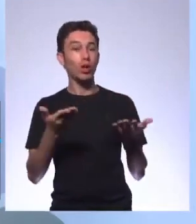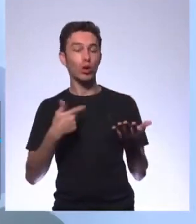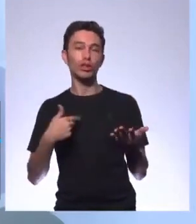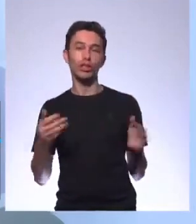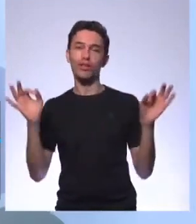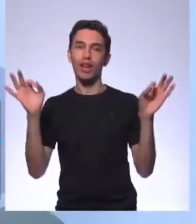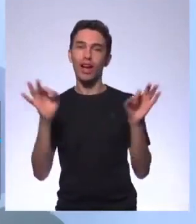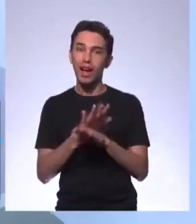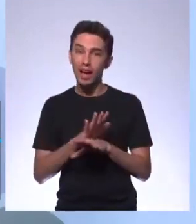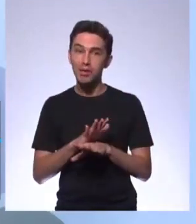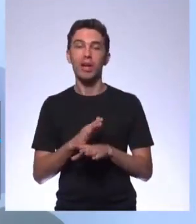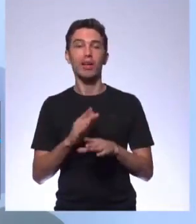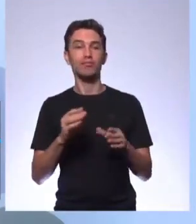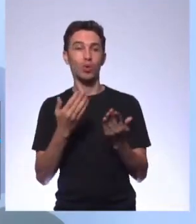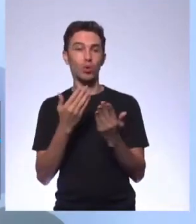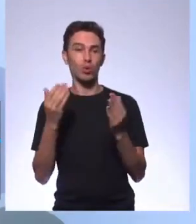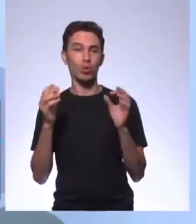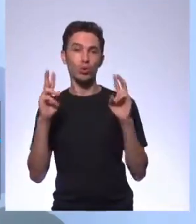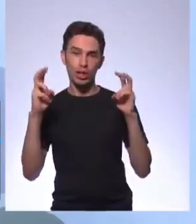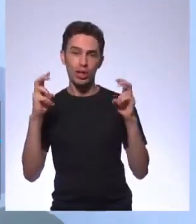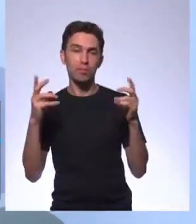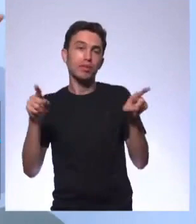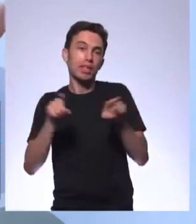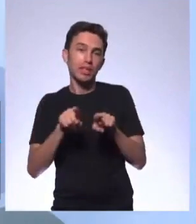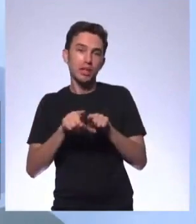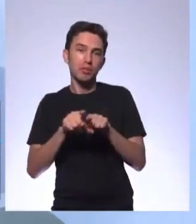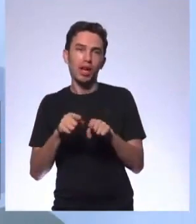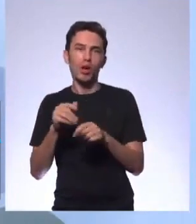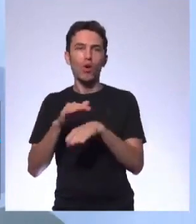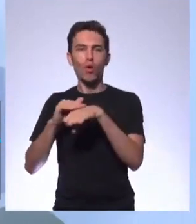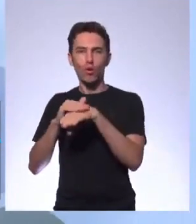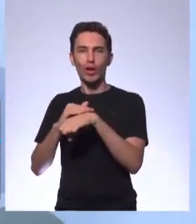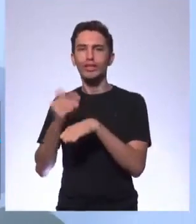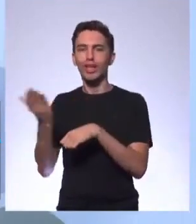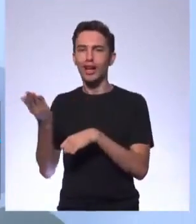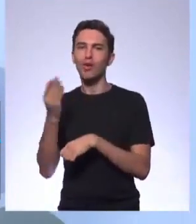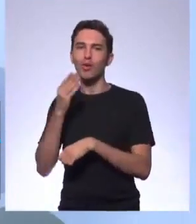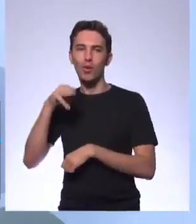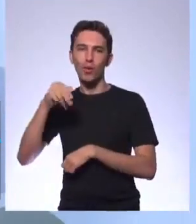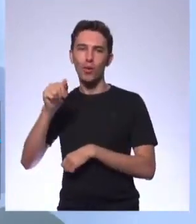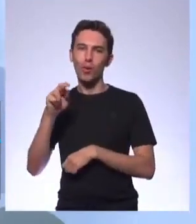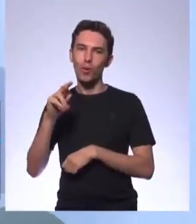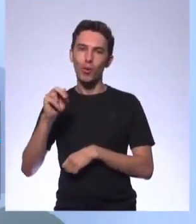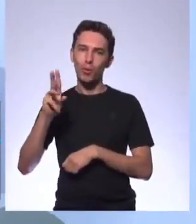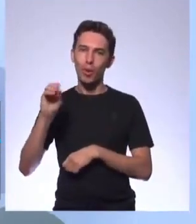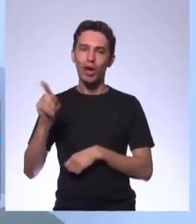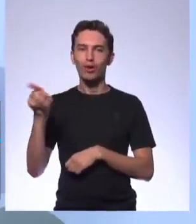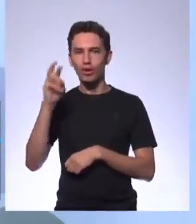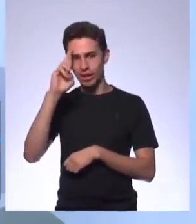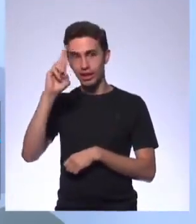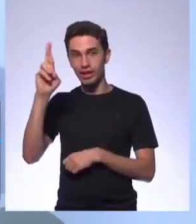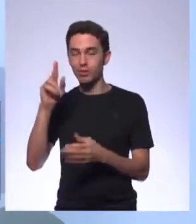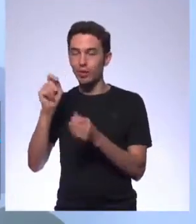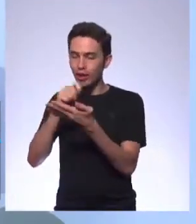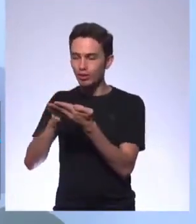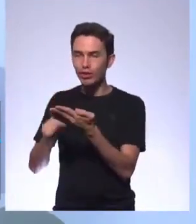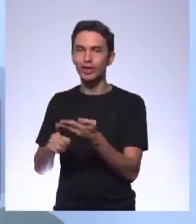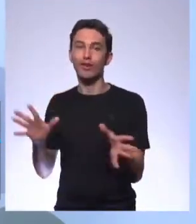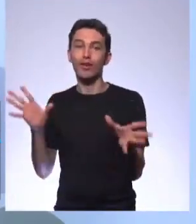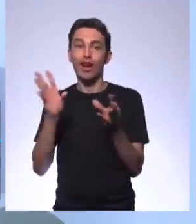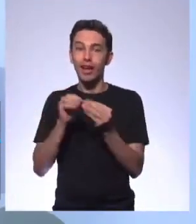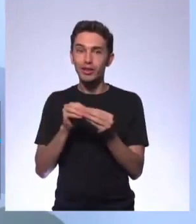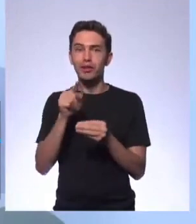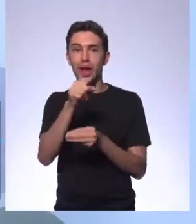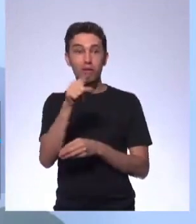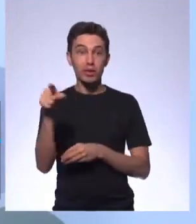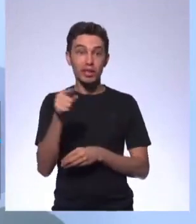e comentar um pouquinho com quem escreveu. Uma resenha que, no caso, é o professor Mauro, como ele escreveu e tal, vocês vão poder perguntar para